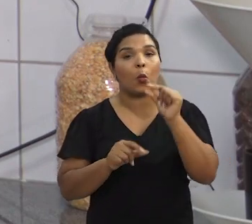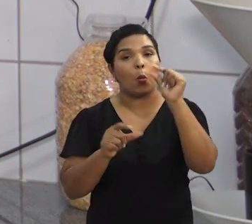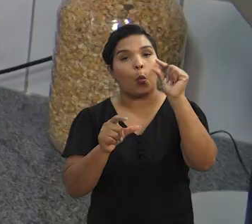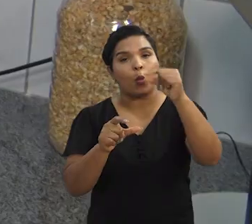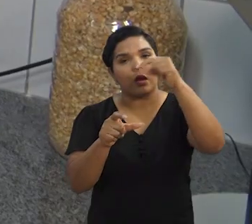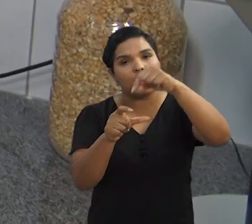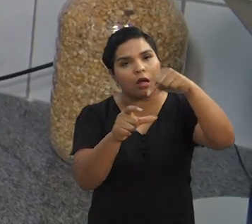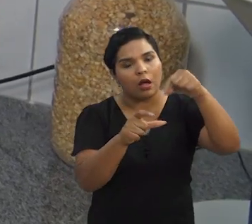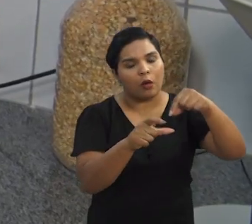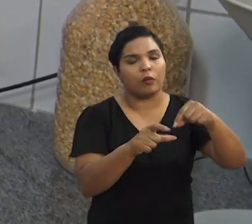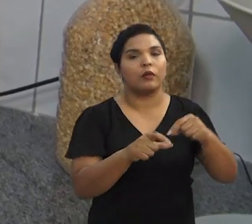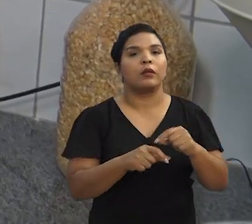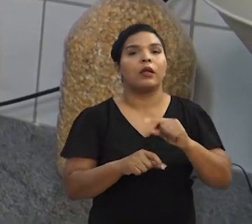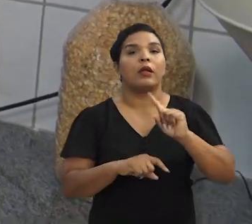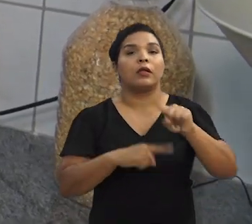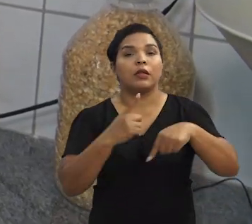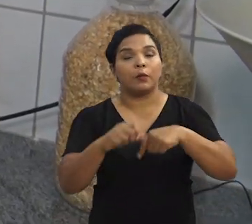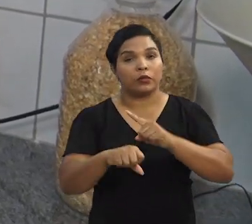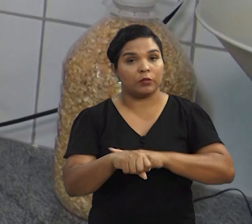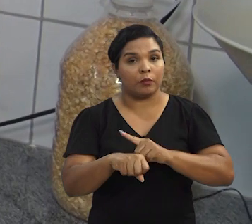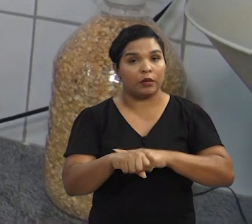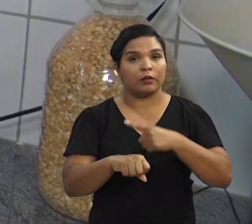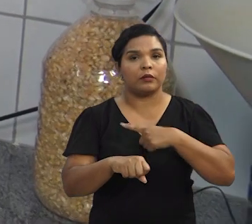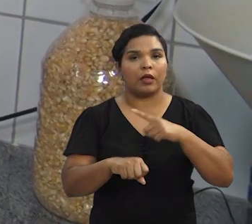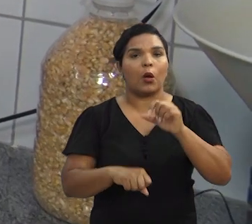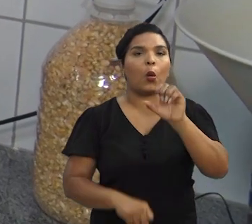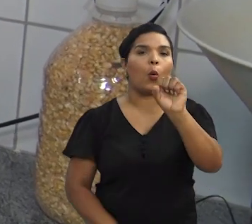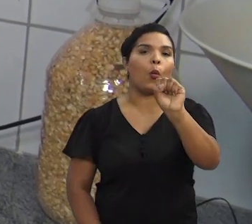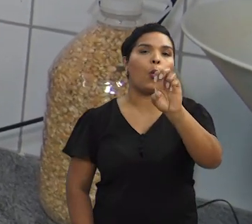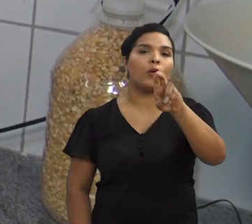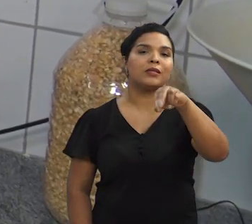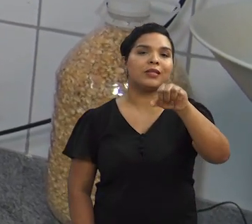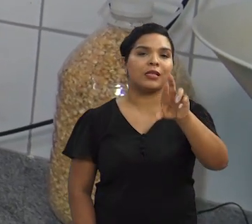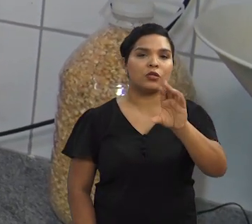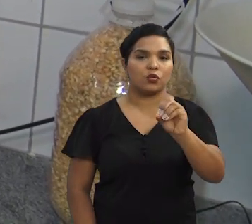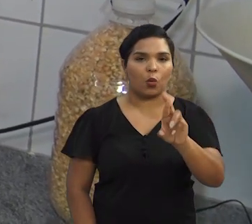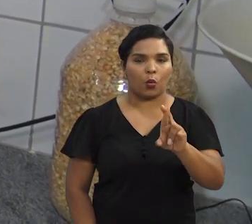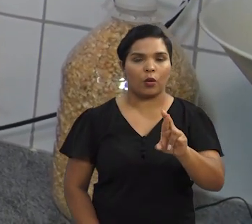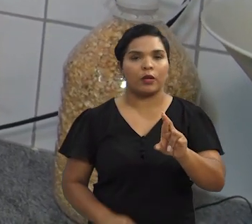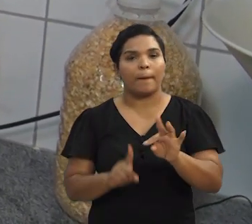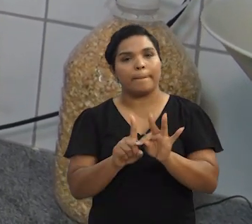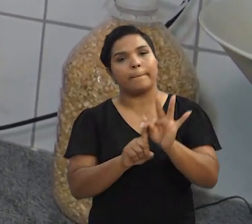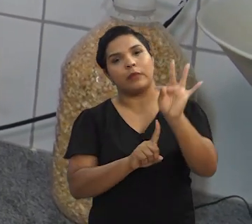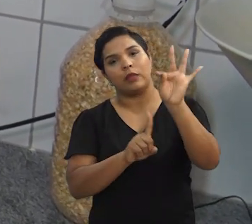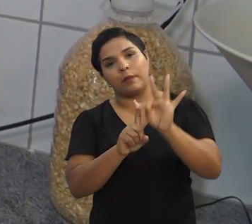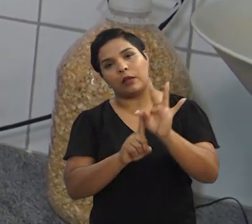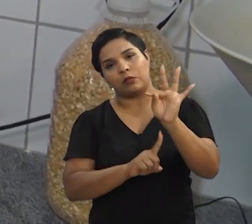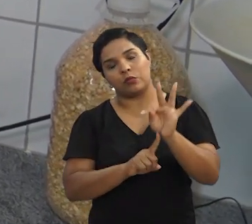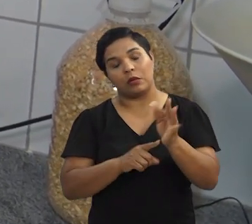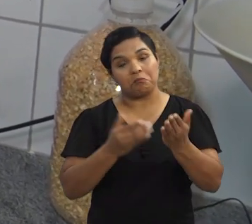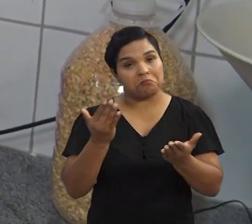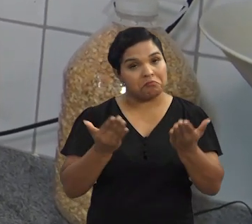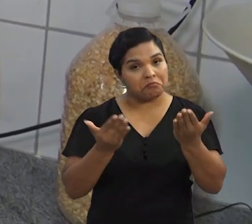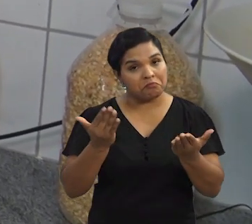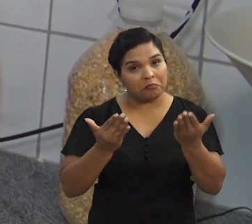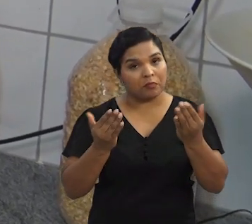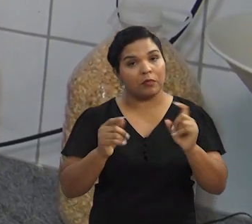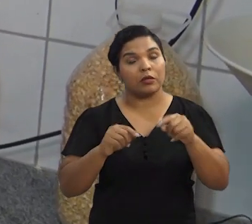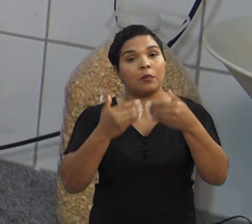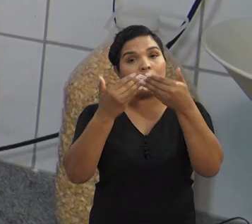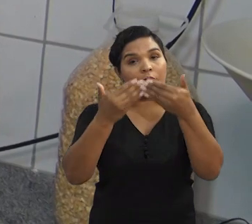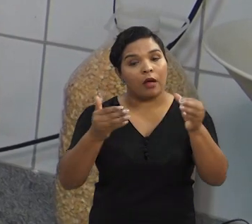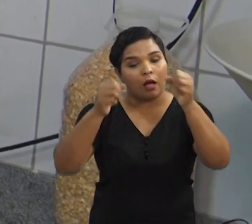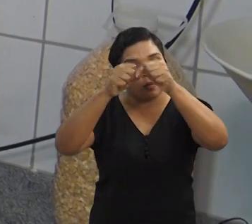parte superior, que fica na moega. Nesse momento, ele tem um sensor que mede a temperatura do grão. Posteriormente, abre uma